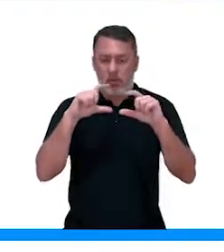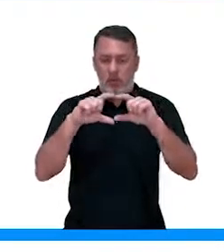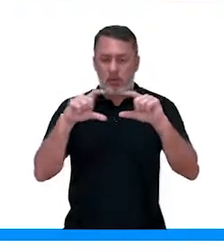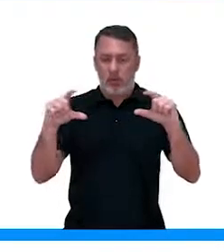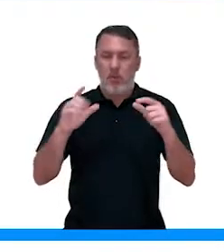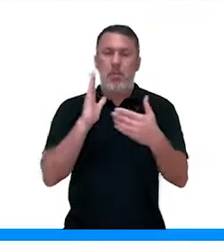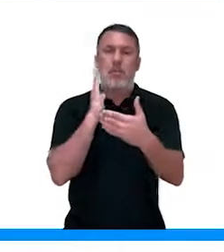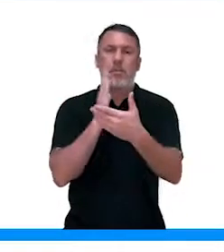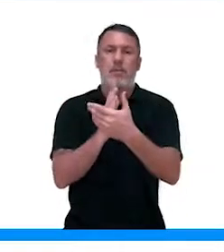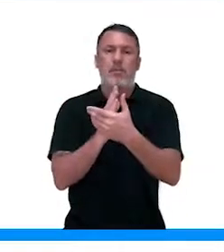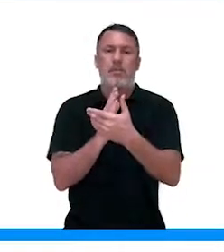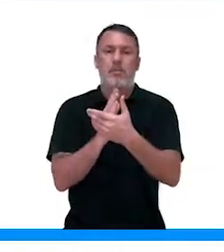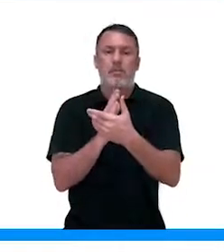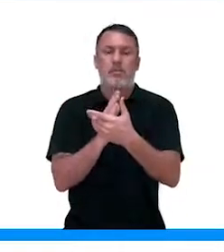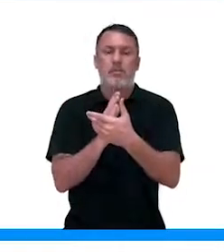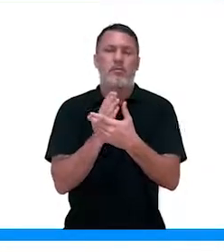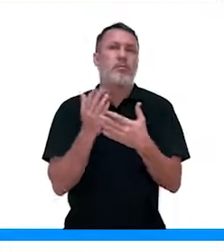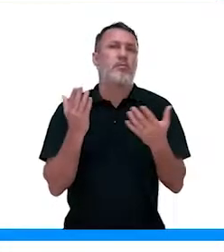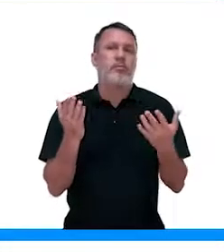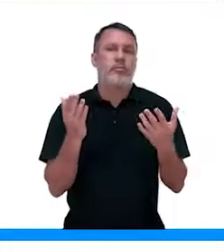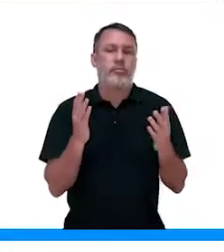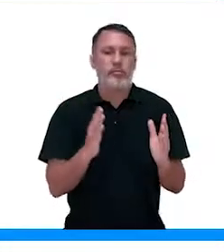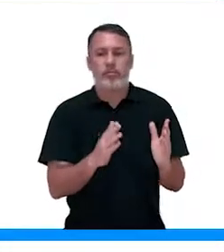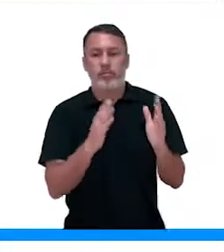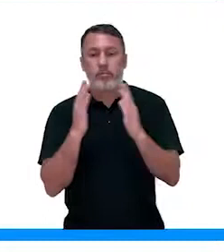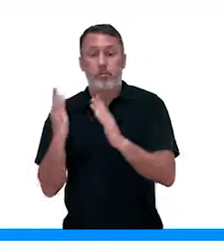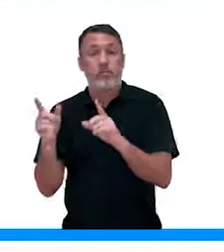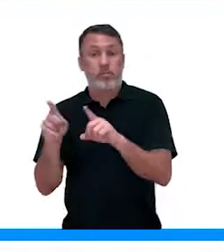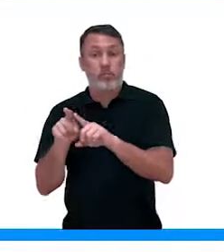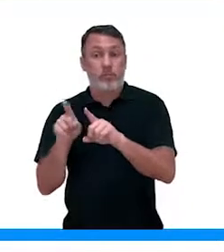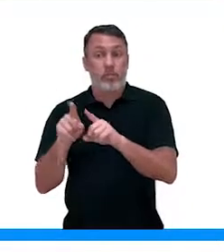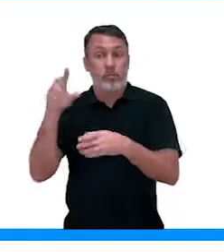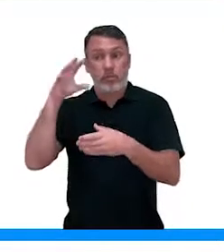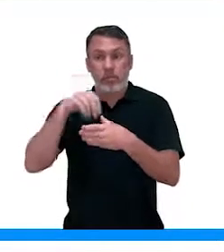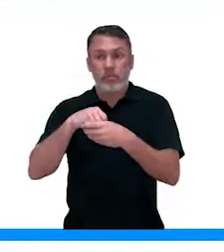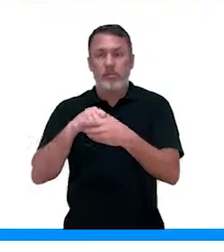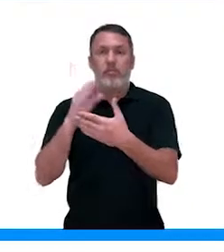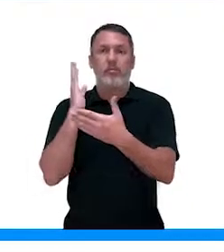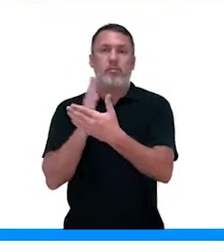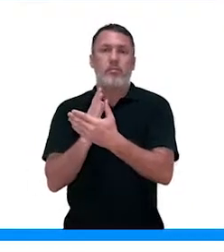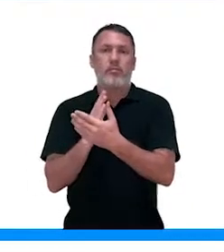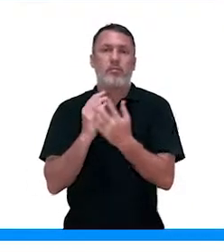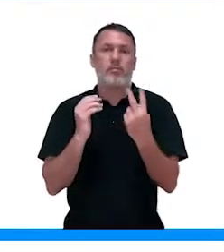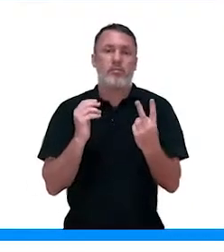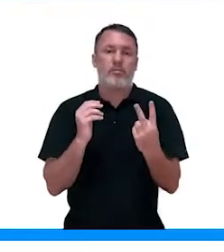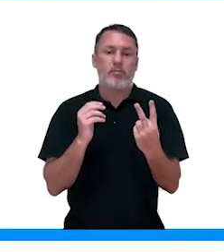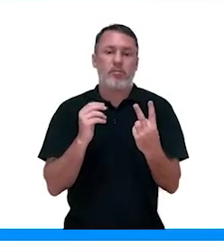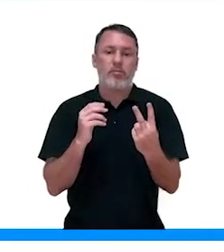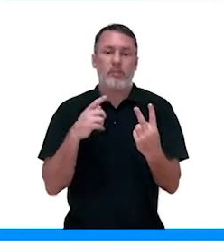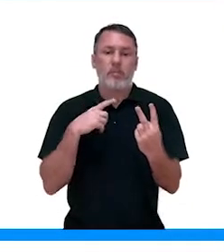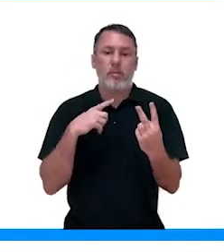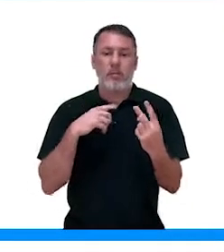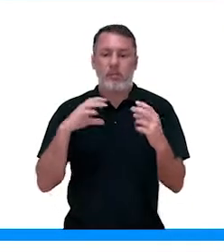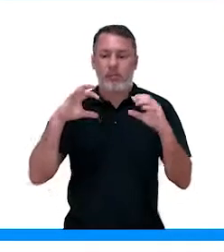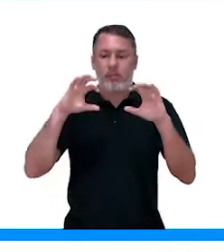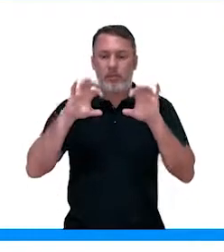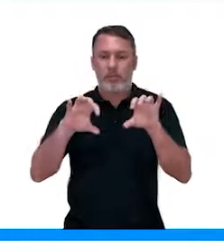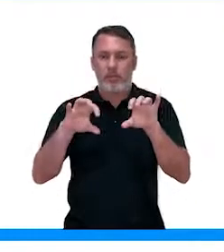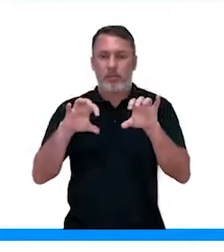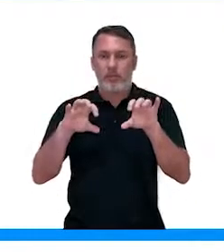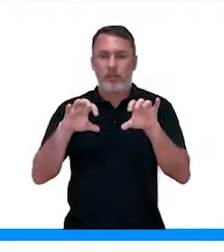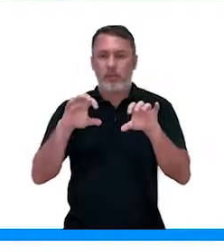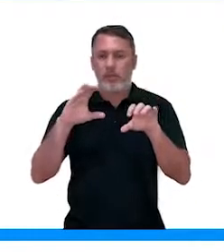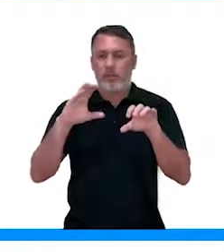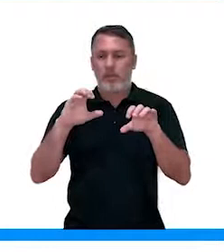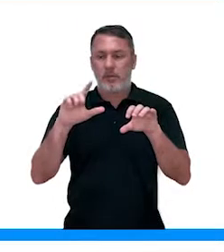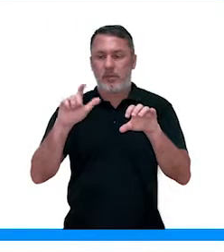paredes das células e o próprio espaço dentro das próprias paredes. Então, entre as paredes celulares de